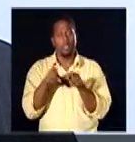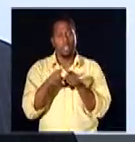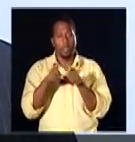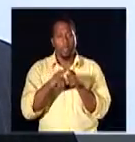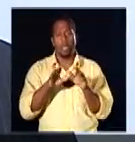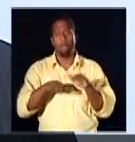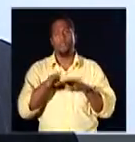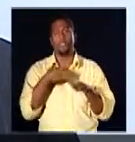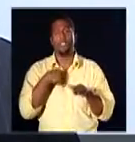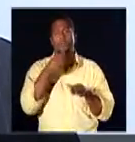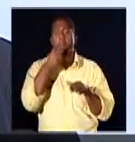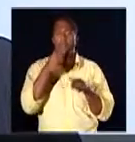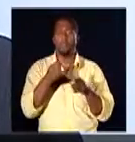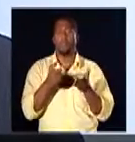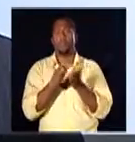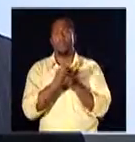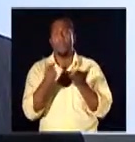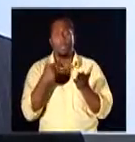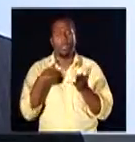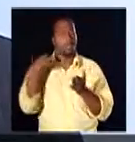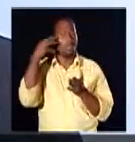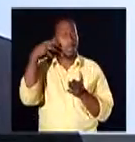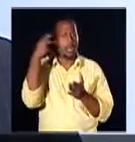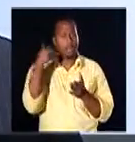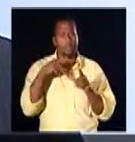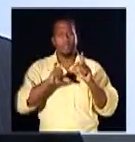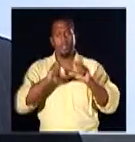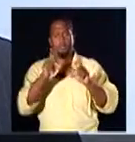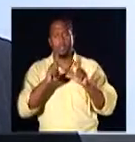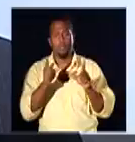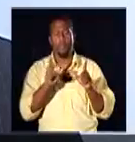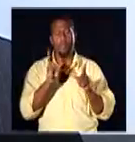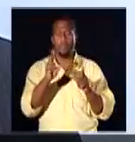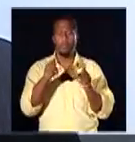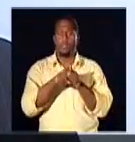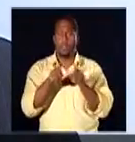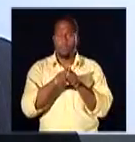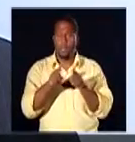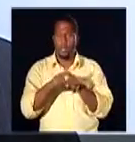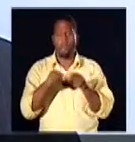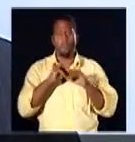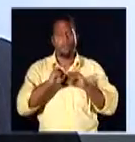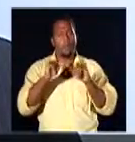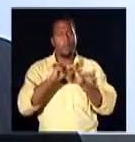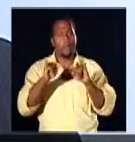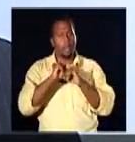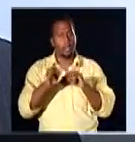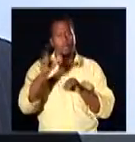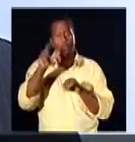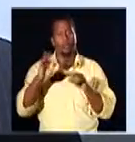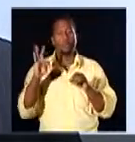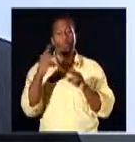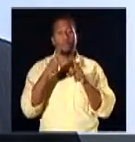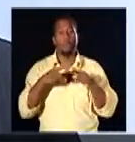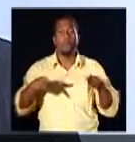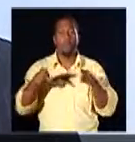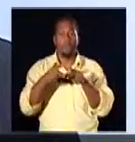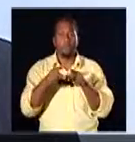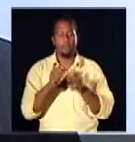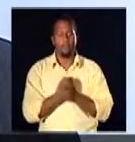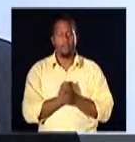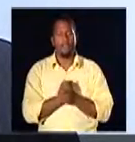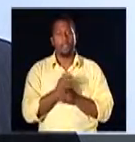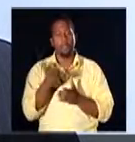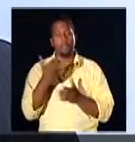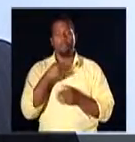informados sobre tudo isso. E também tem a própria imprensa, nós damos muitas entrevistas, jornal, rádio, televisão, e isso também serve para propagar o do consumidor